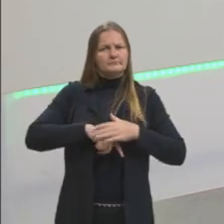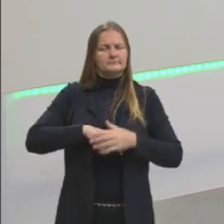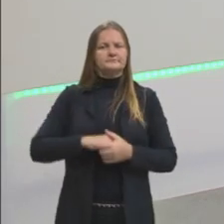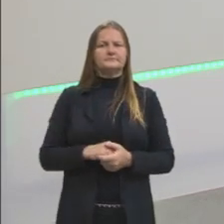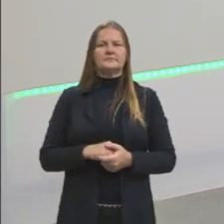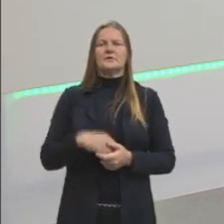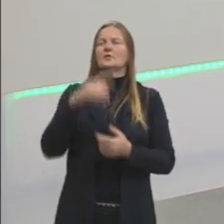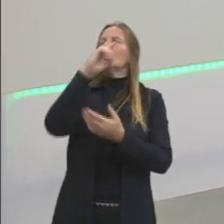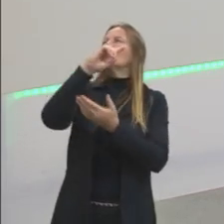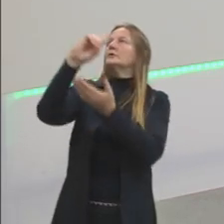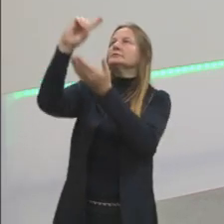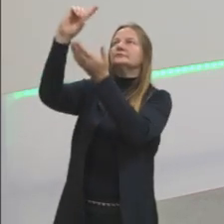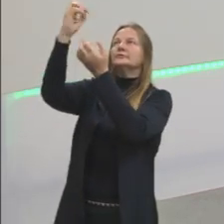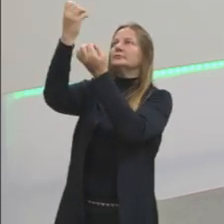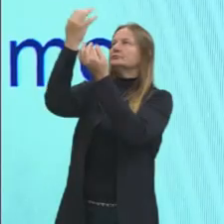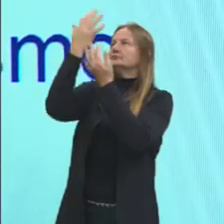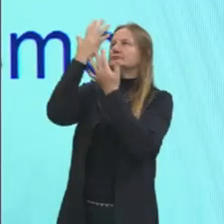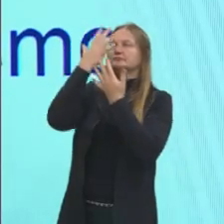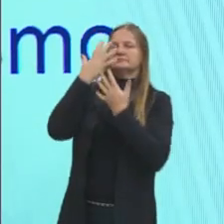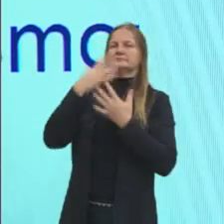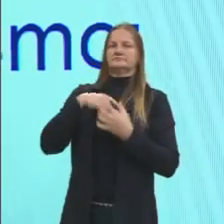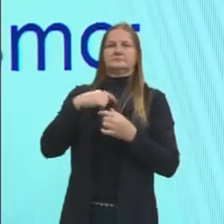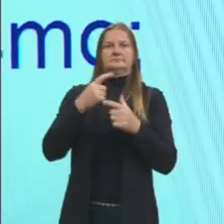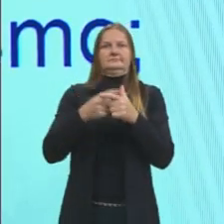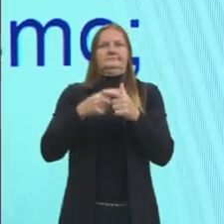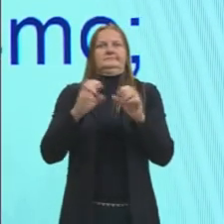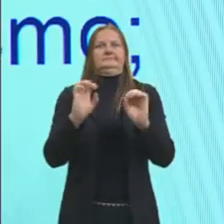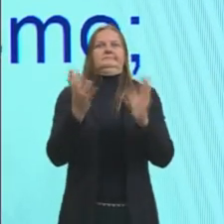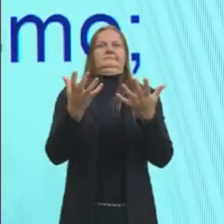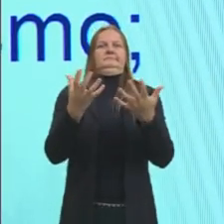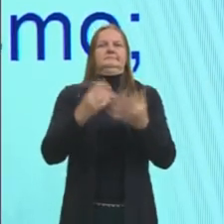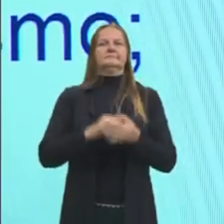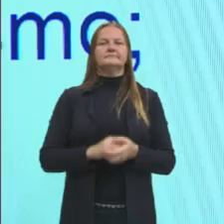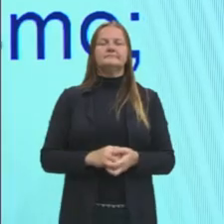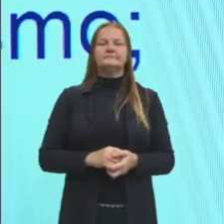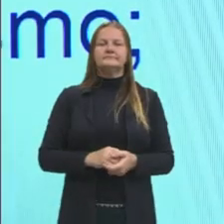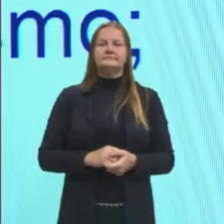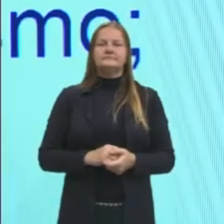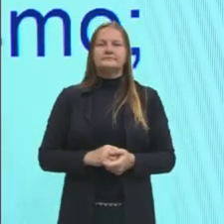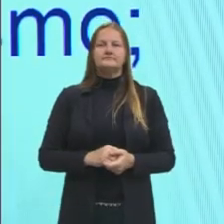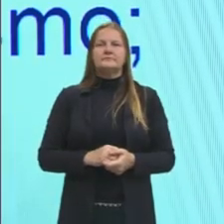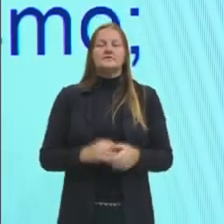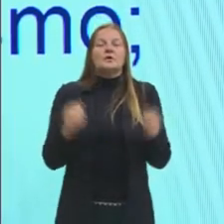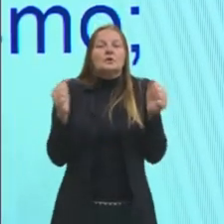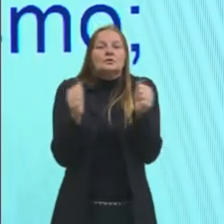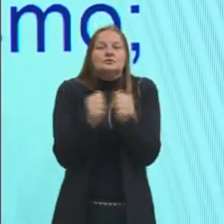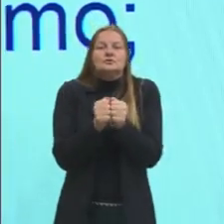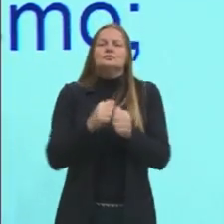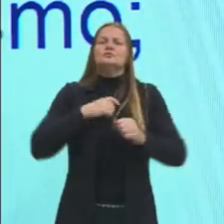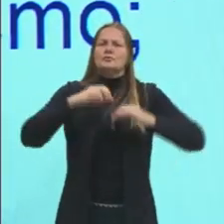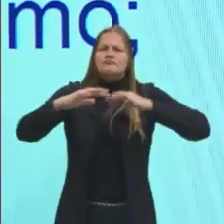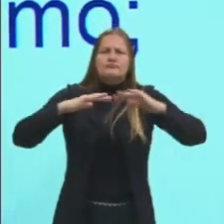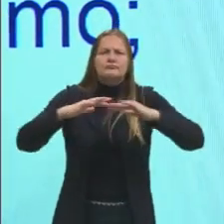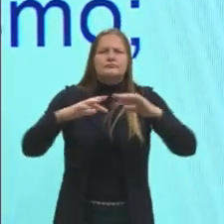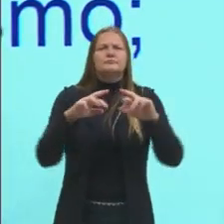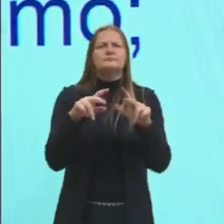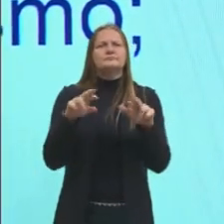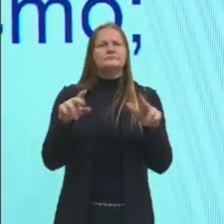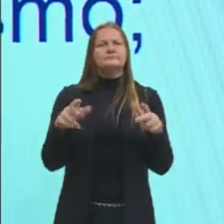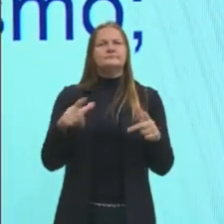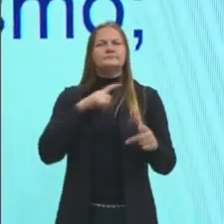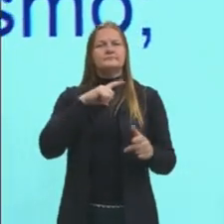por verdades reveladas. Junto com isso, surgem vários movimentos que vão